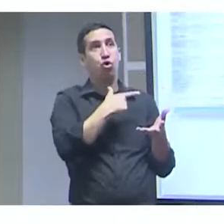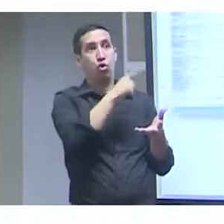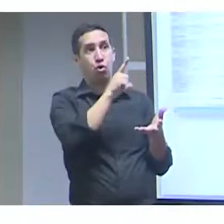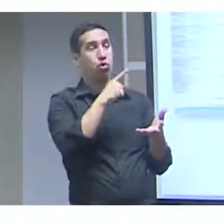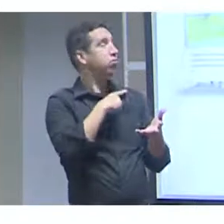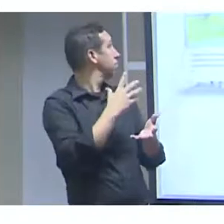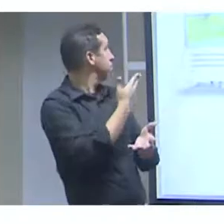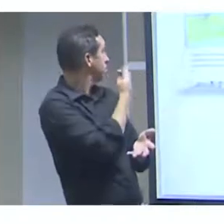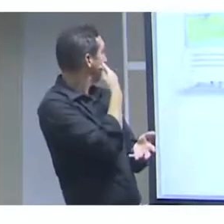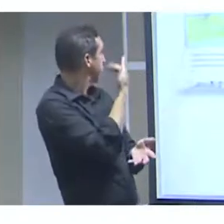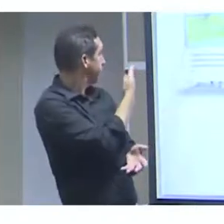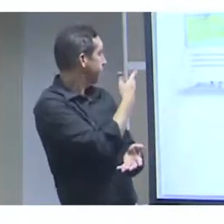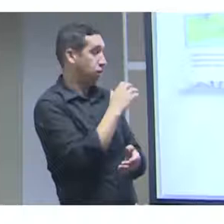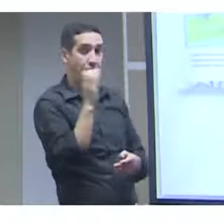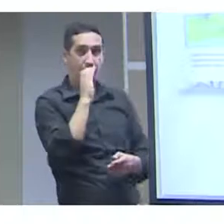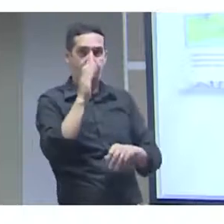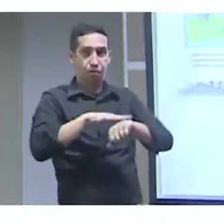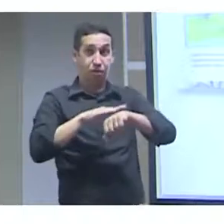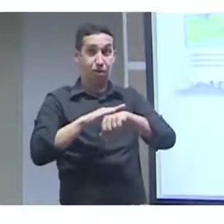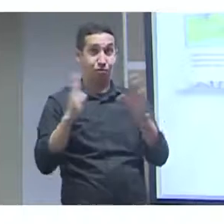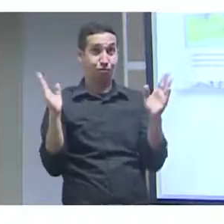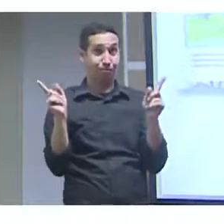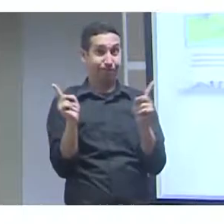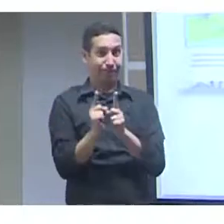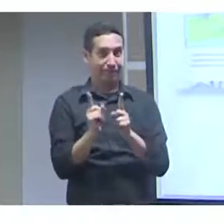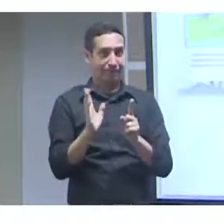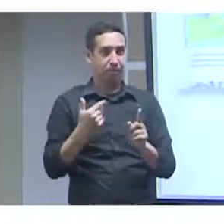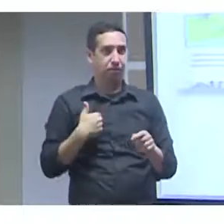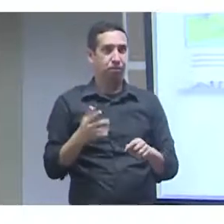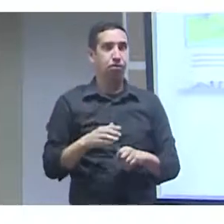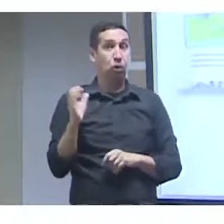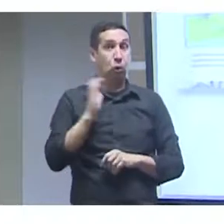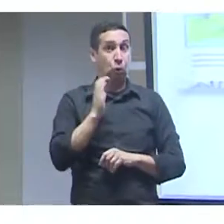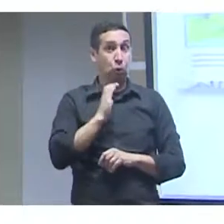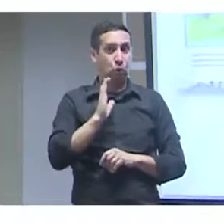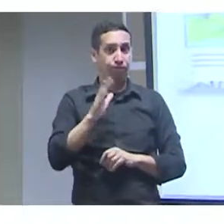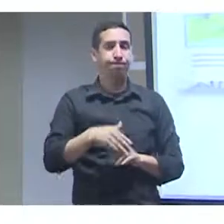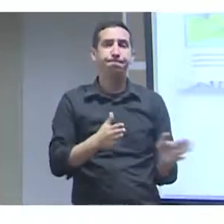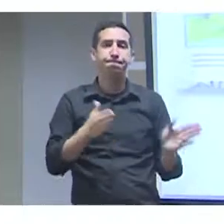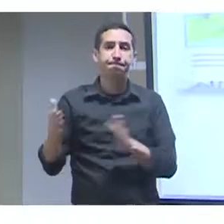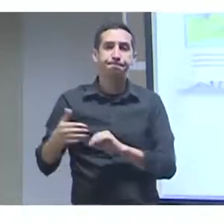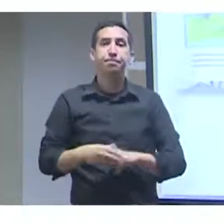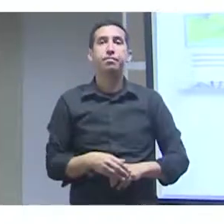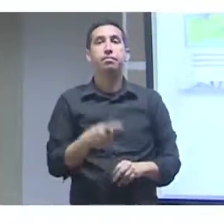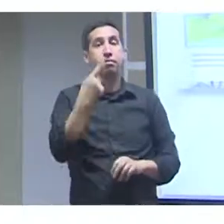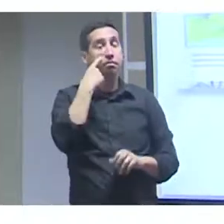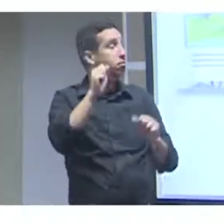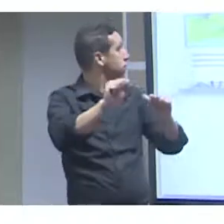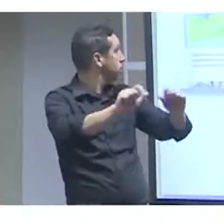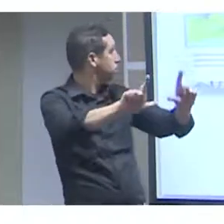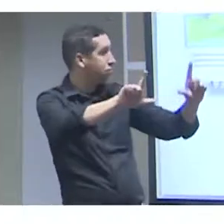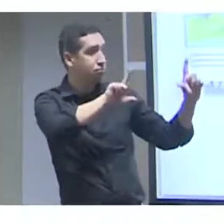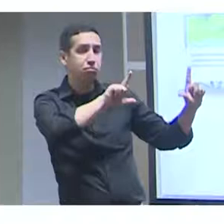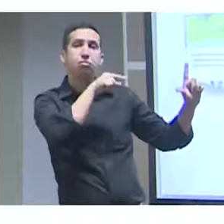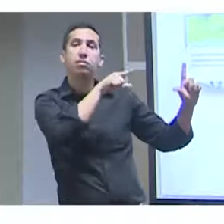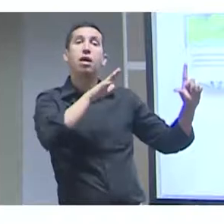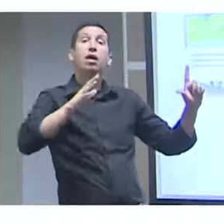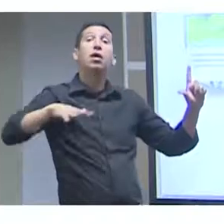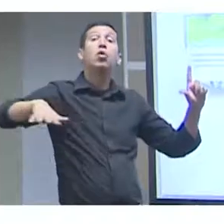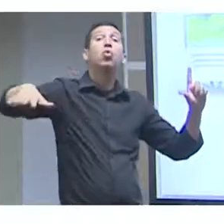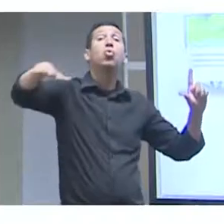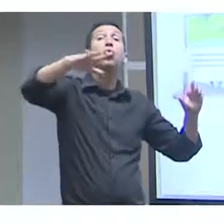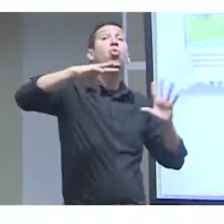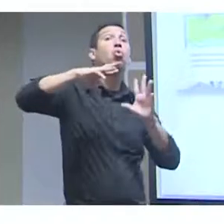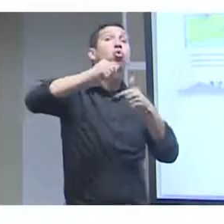esse é o repositório global que eu falei que hoje tem mais de um bilhão de registros de biodiversidade aqui